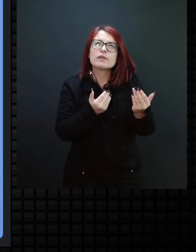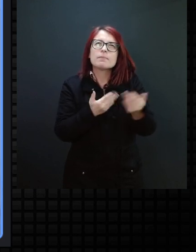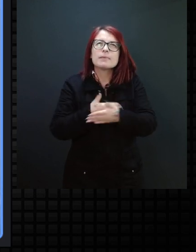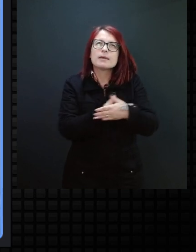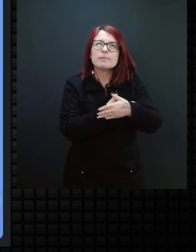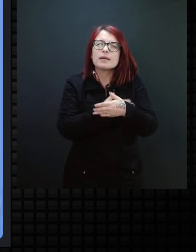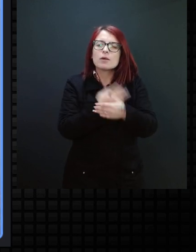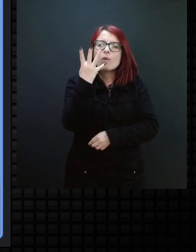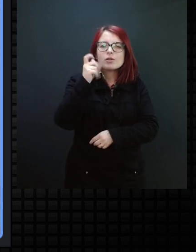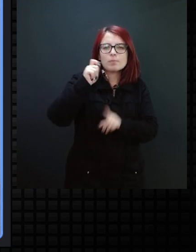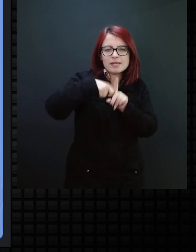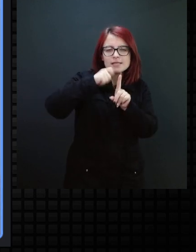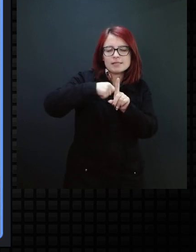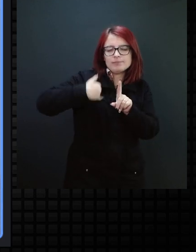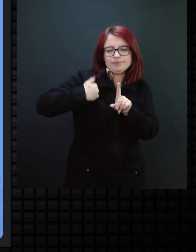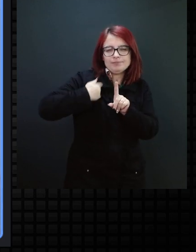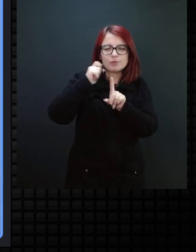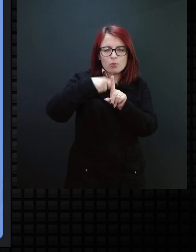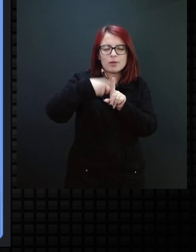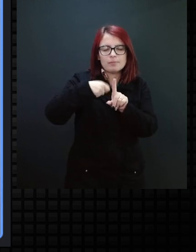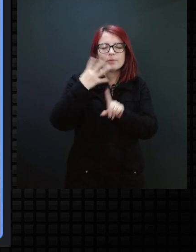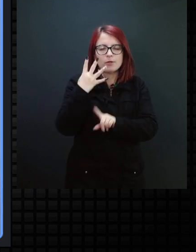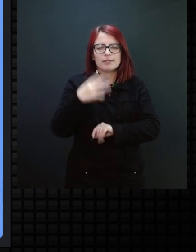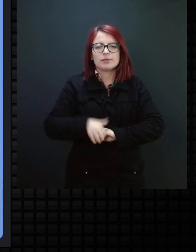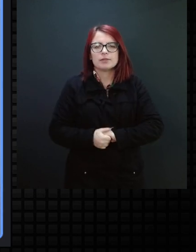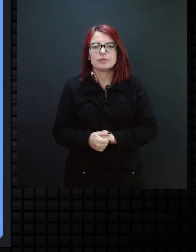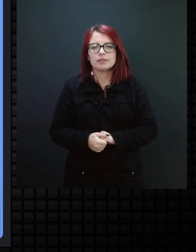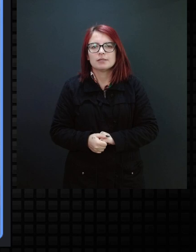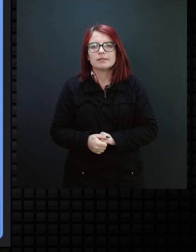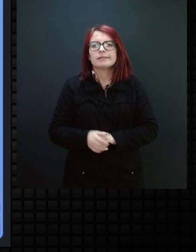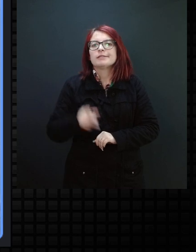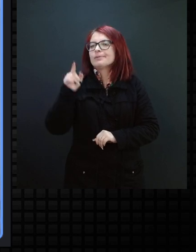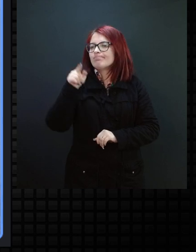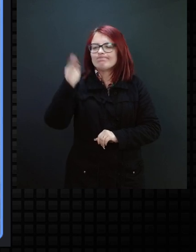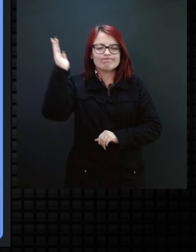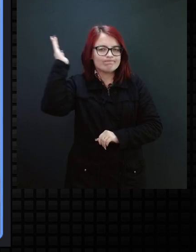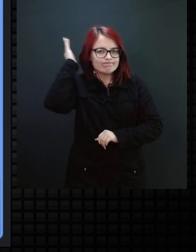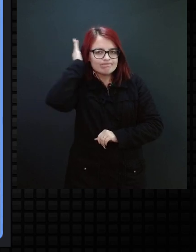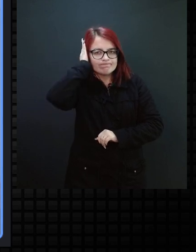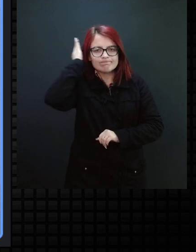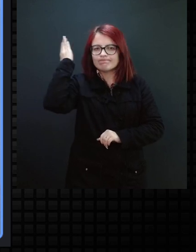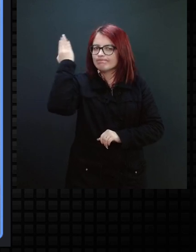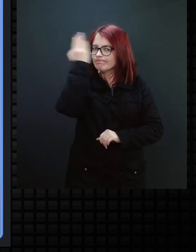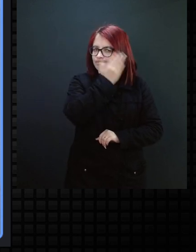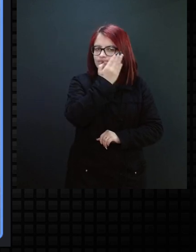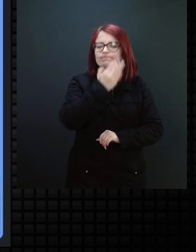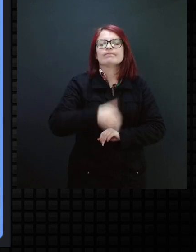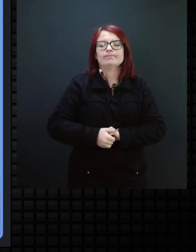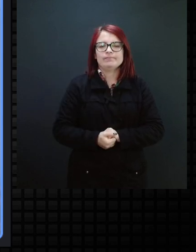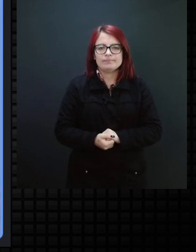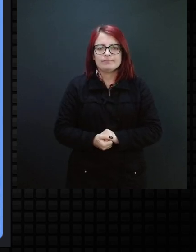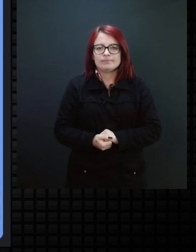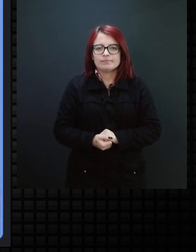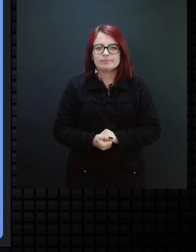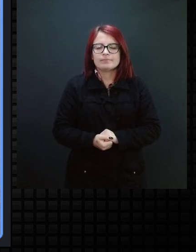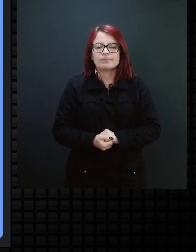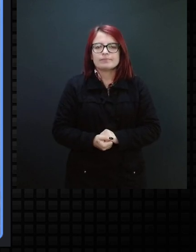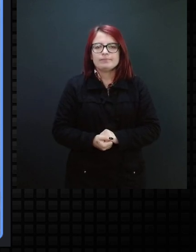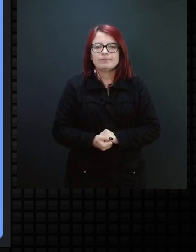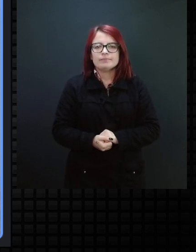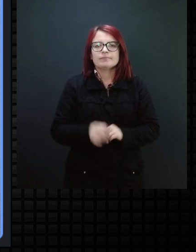bebê de quatro meses, com perda total de visão e total de audição. Então, foi